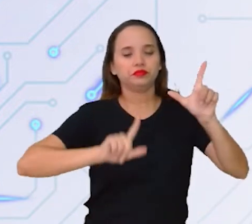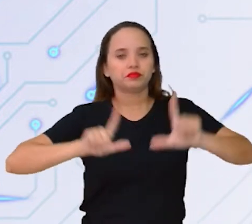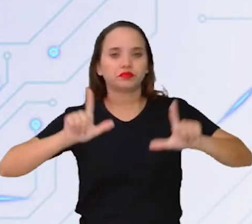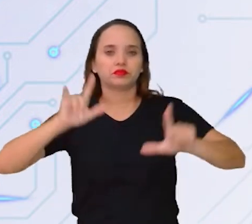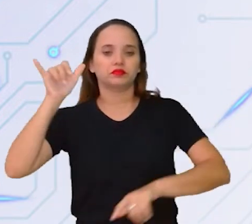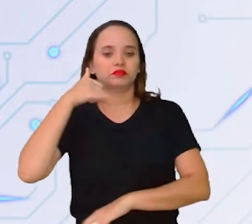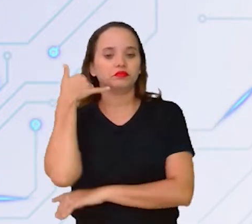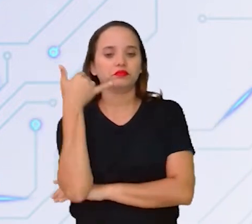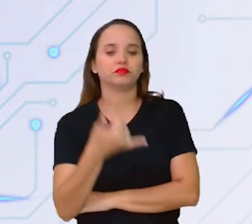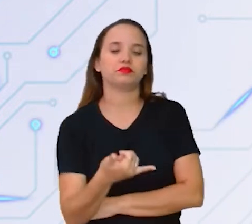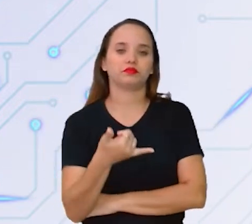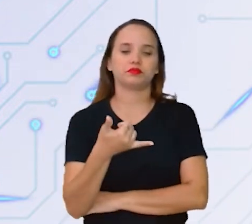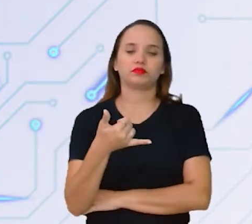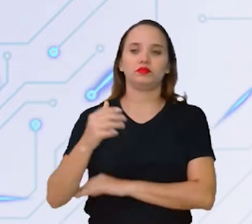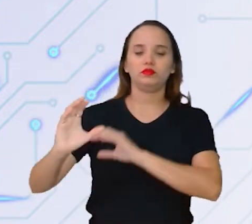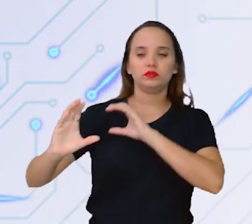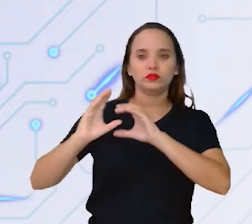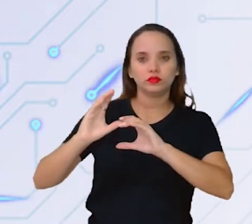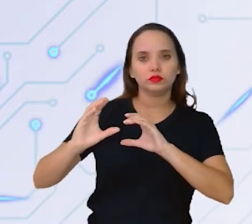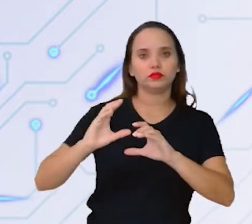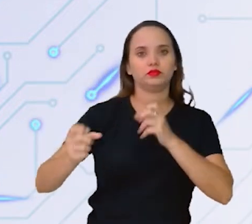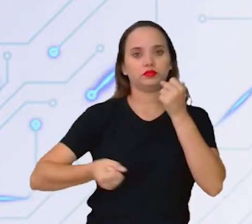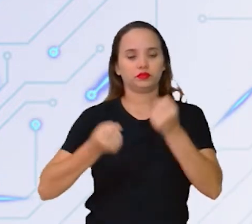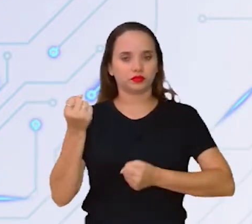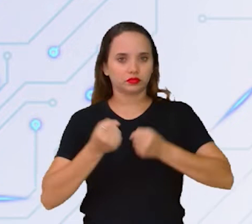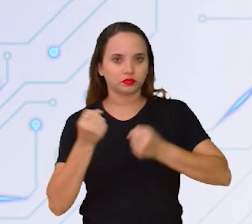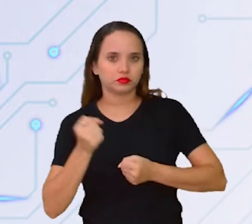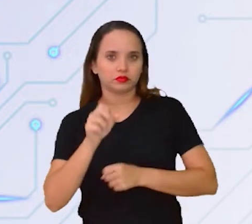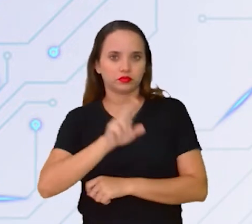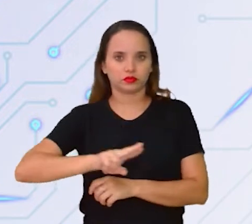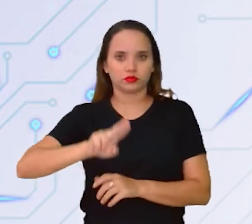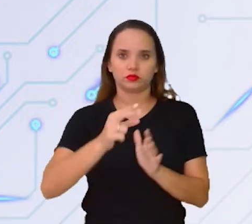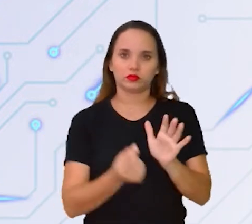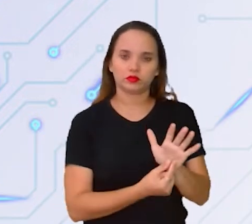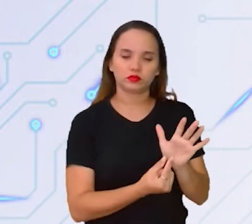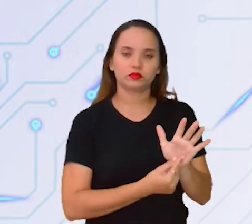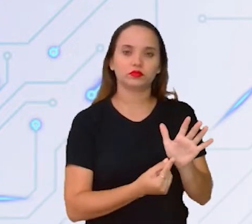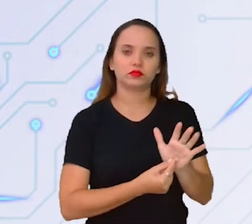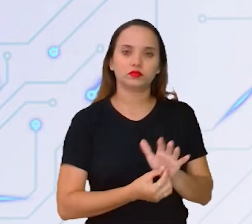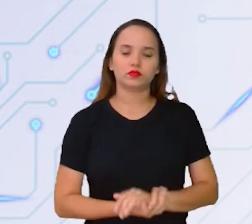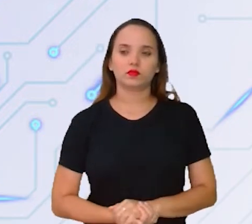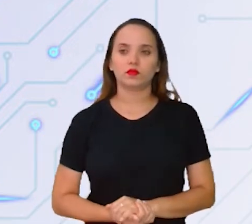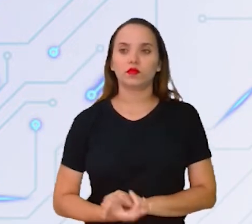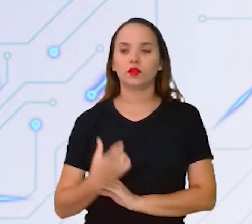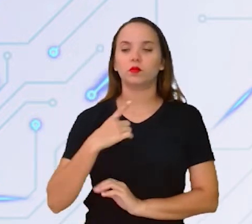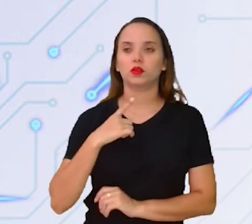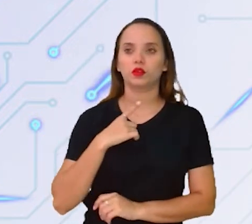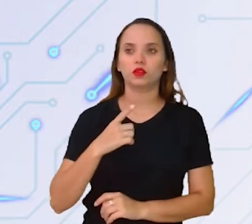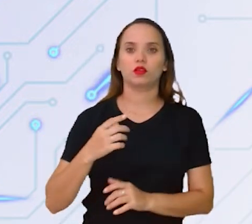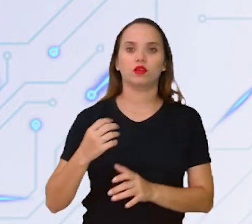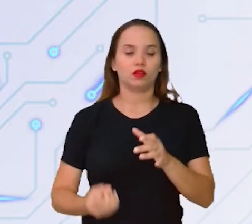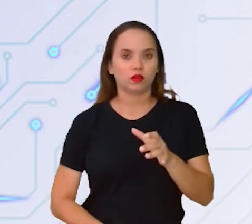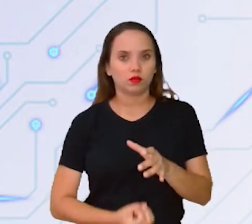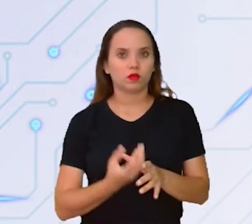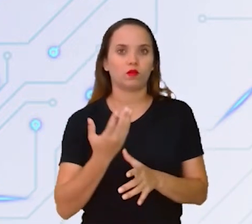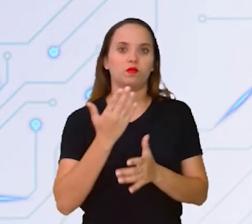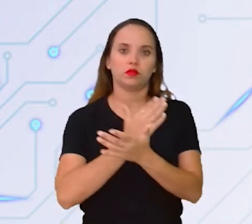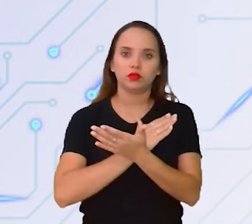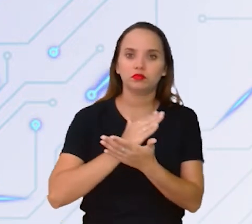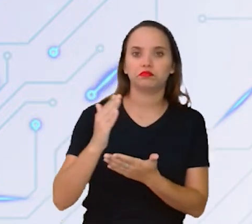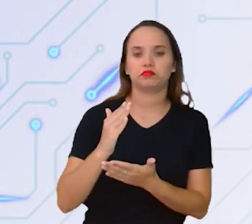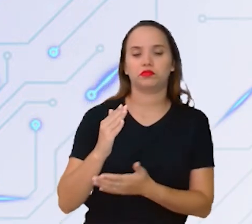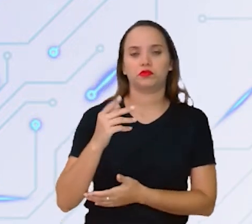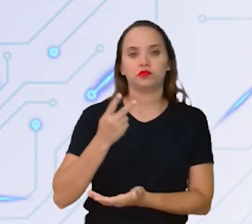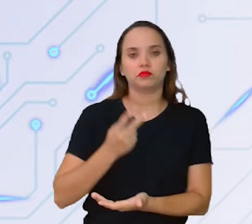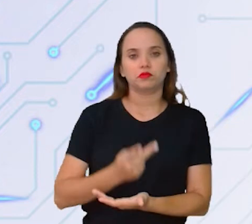a comunicação e os transportes, utilizando esses aplicativos, para eles existirem, para eles poderem